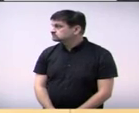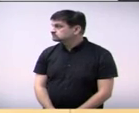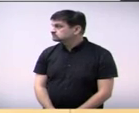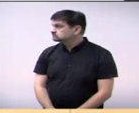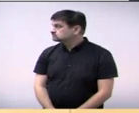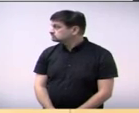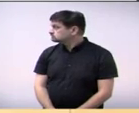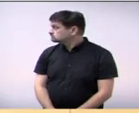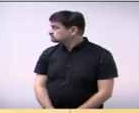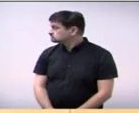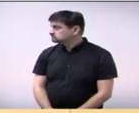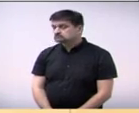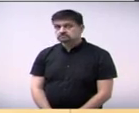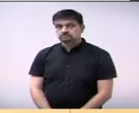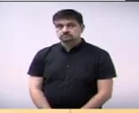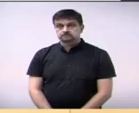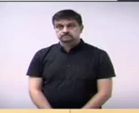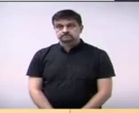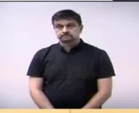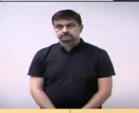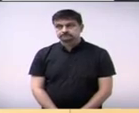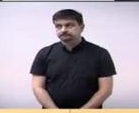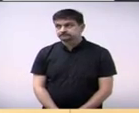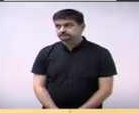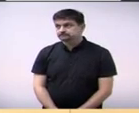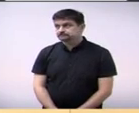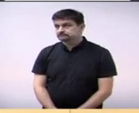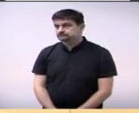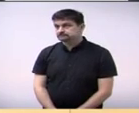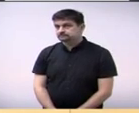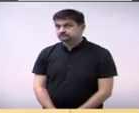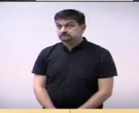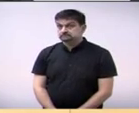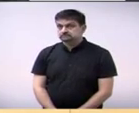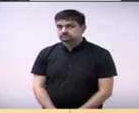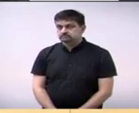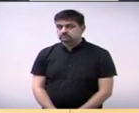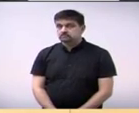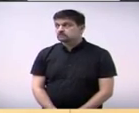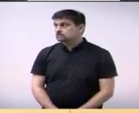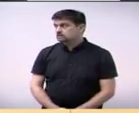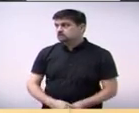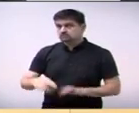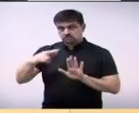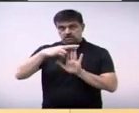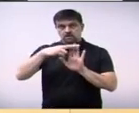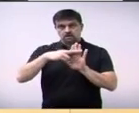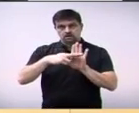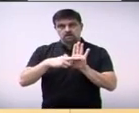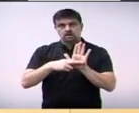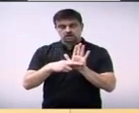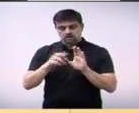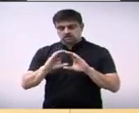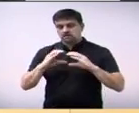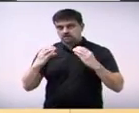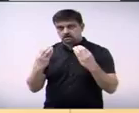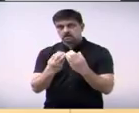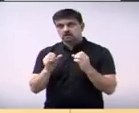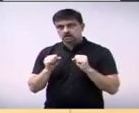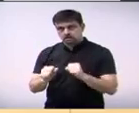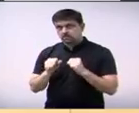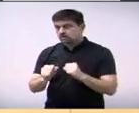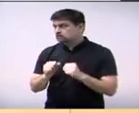não mas segundo o regimento pode vereadora só estou seguindo o artigo